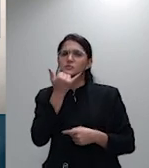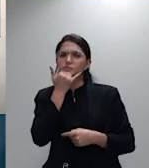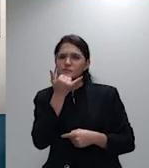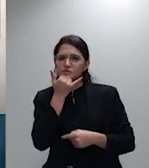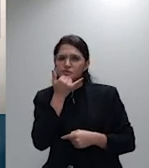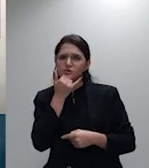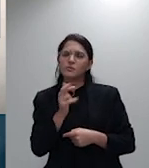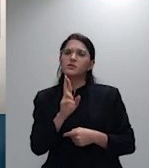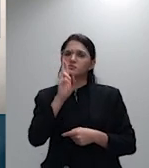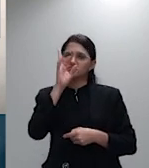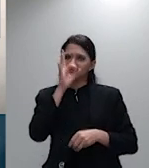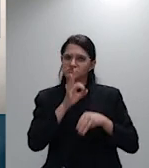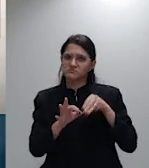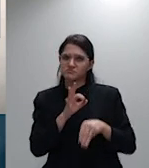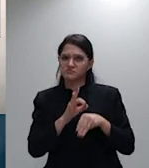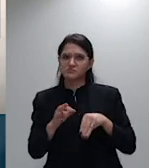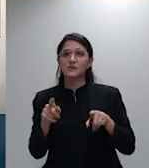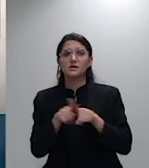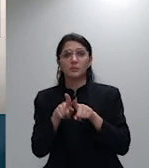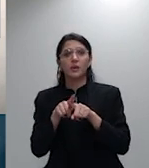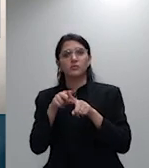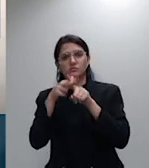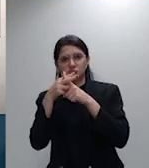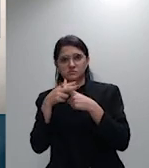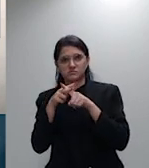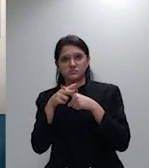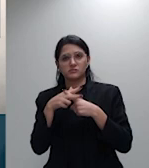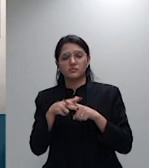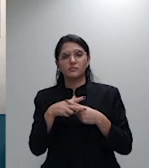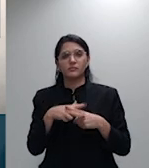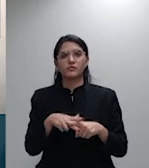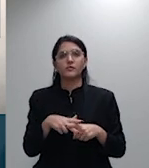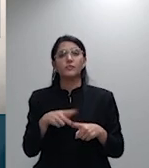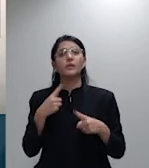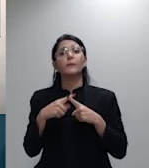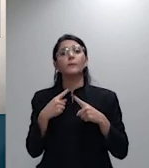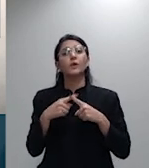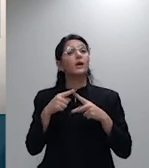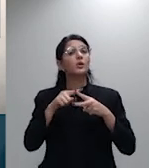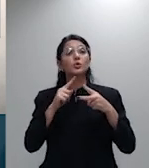porque são duas demandas completamente diferentes